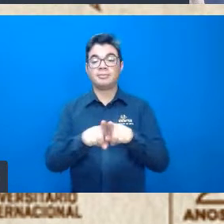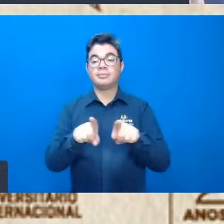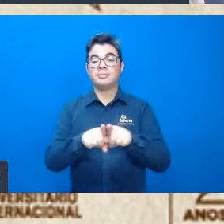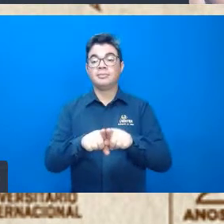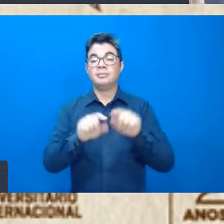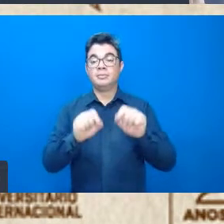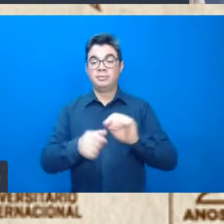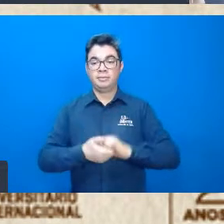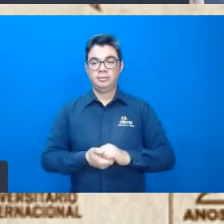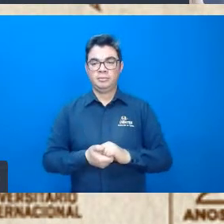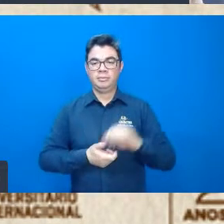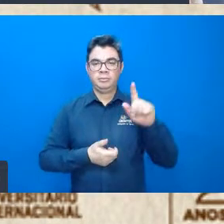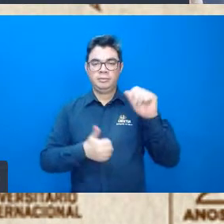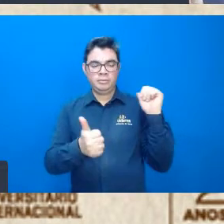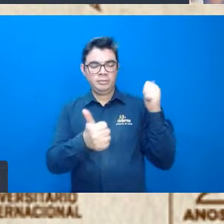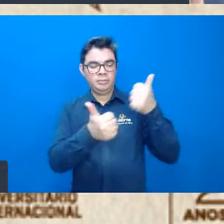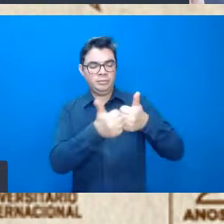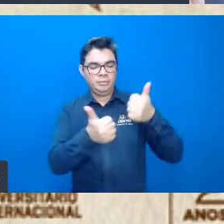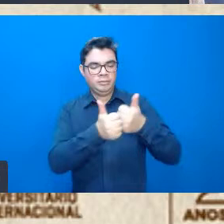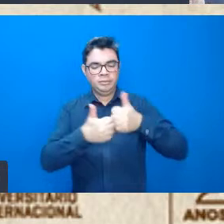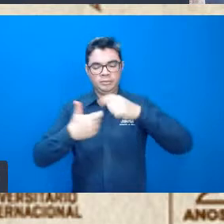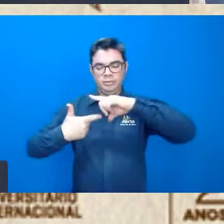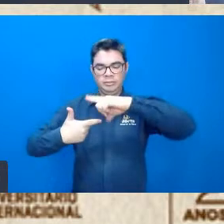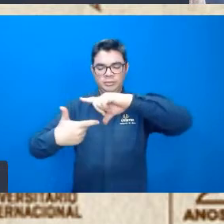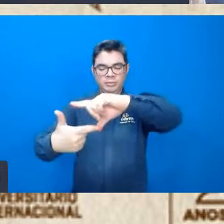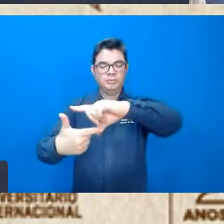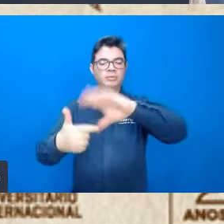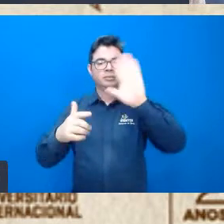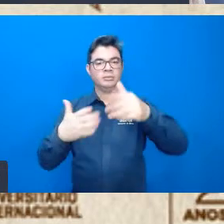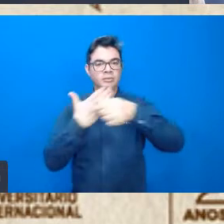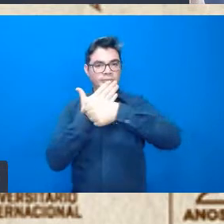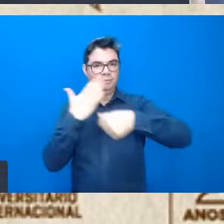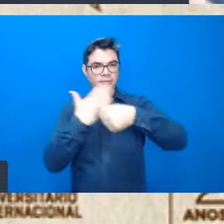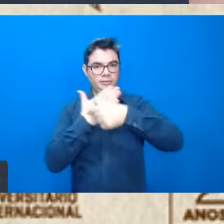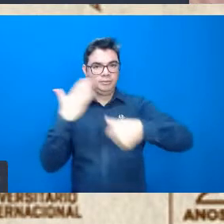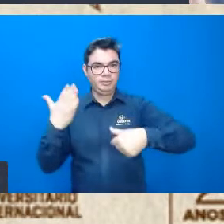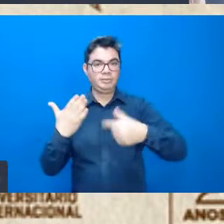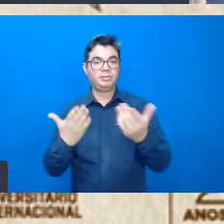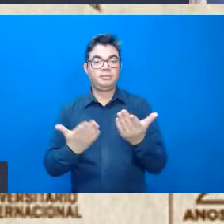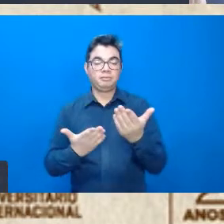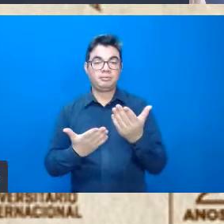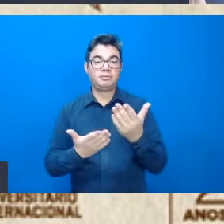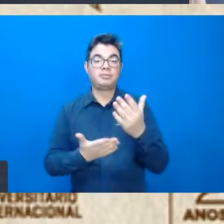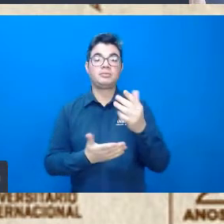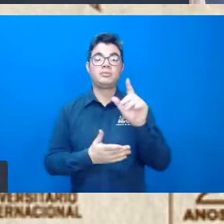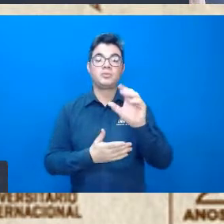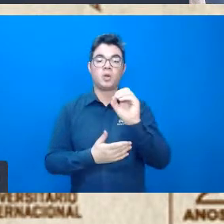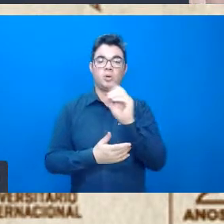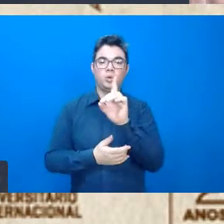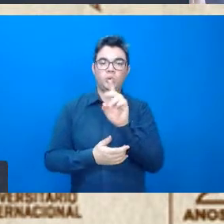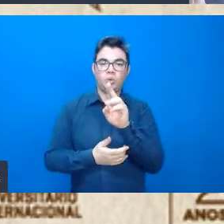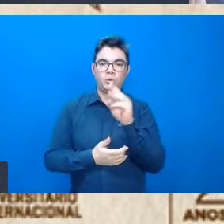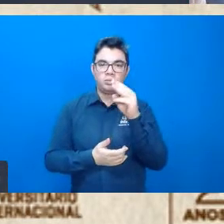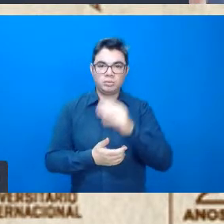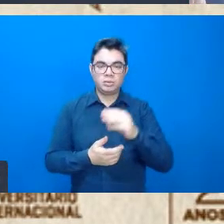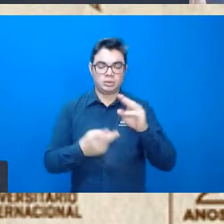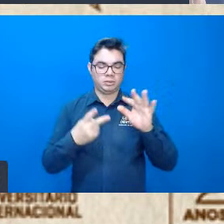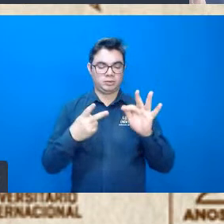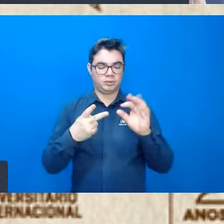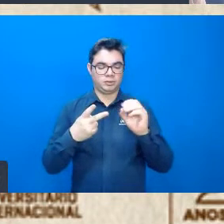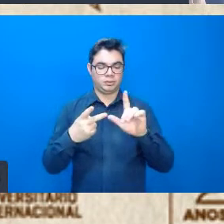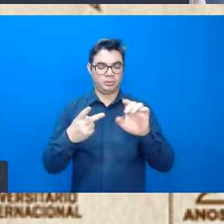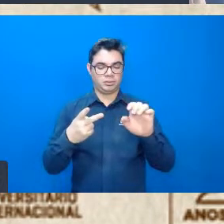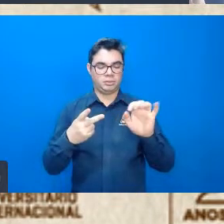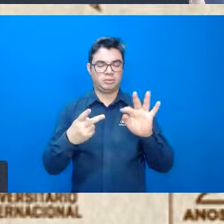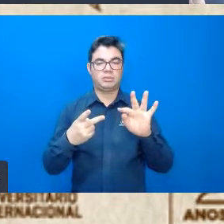o que os aproxima, né, a fala do Cristofoletti e, ao mesmo tempo, do DUM, o que nós temos